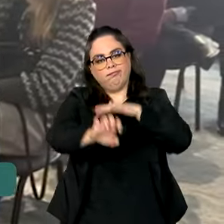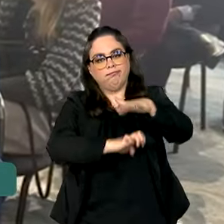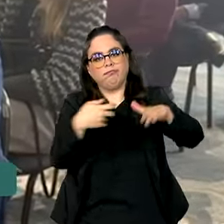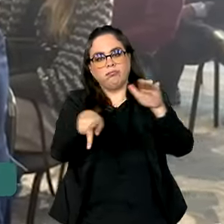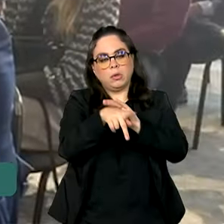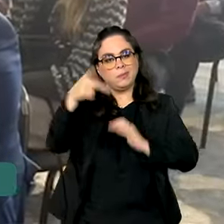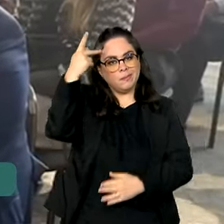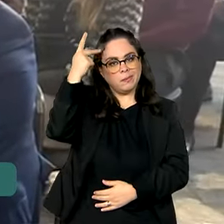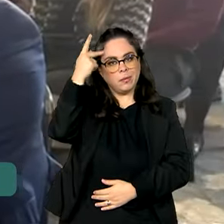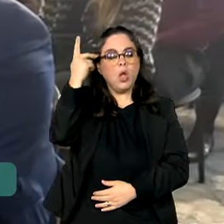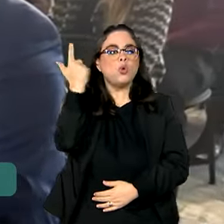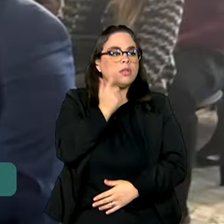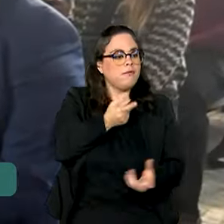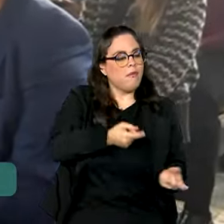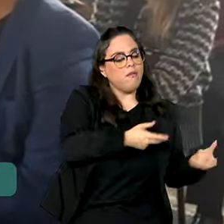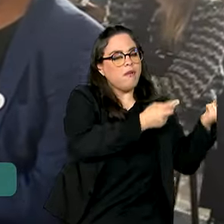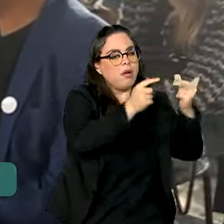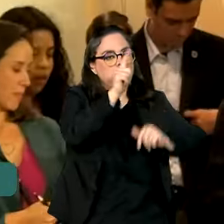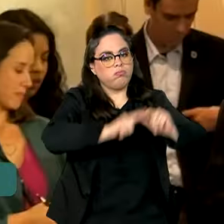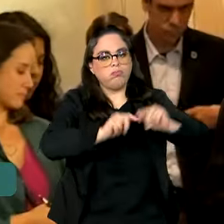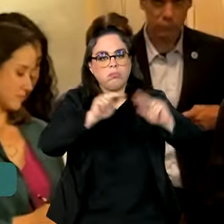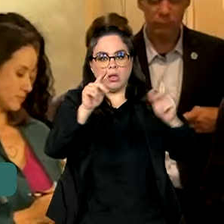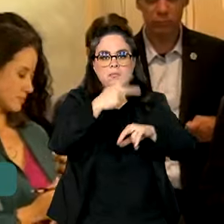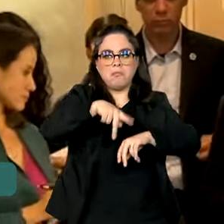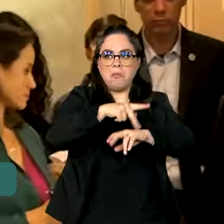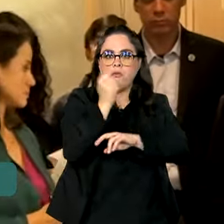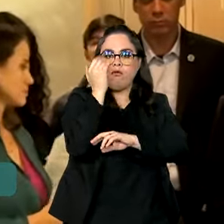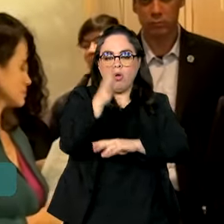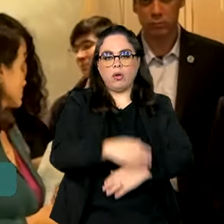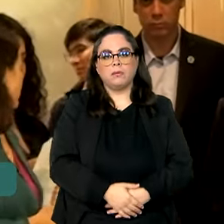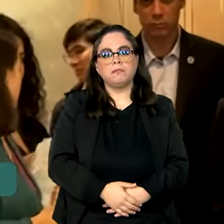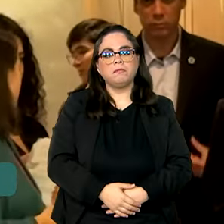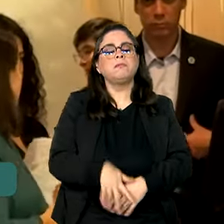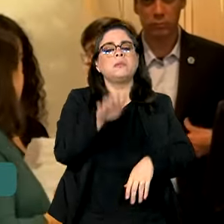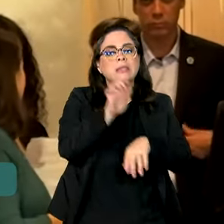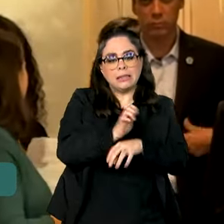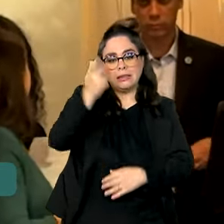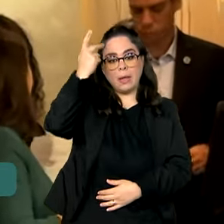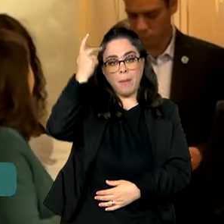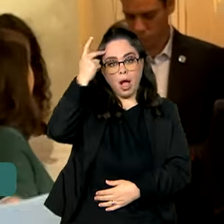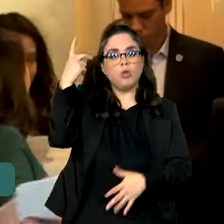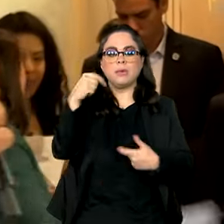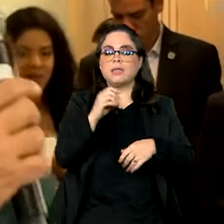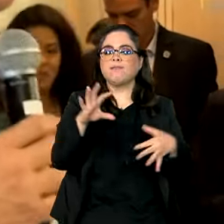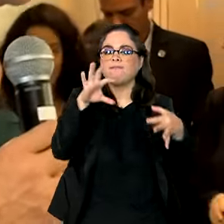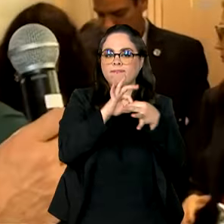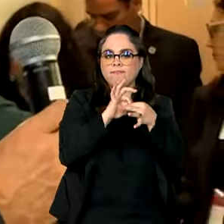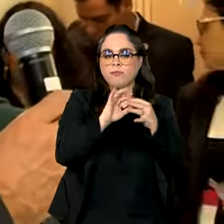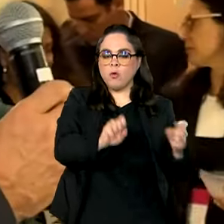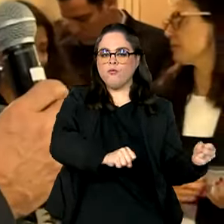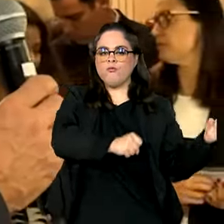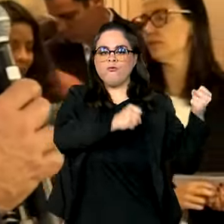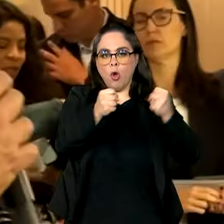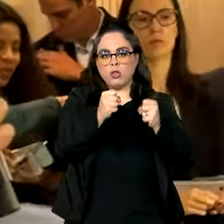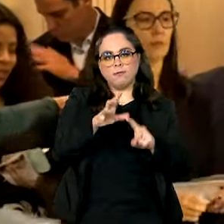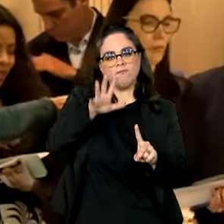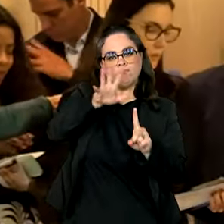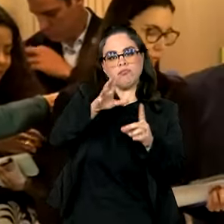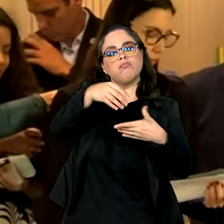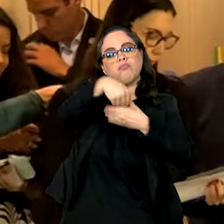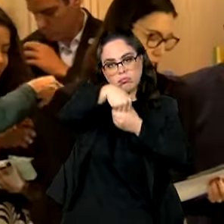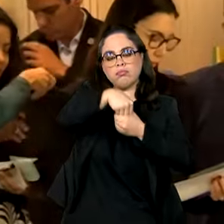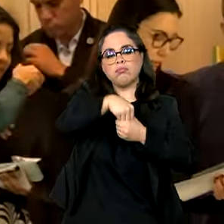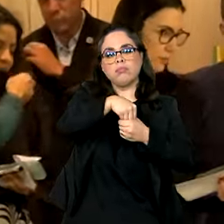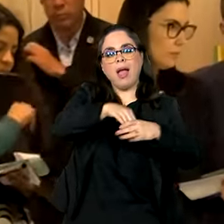a vender seus produtos no exterior. O estado de São Paulo tem que ter uma presença mais forte da agência que